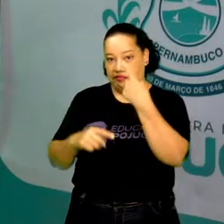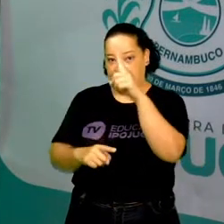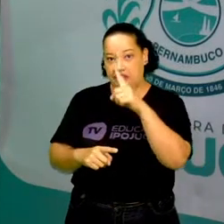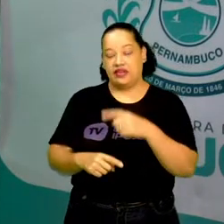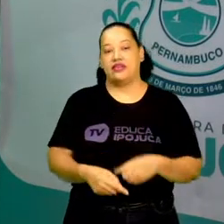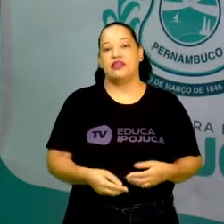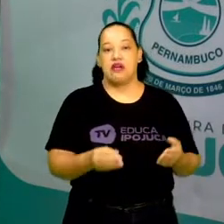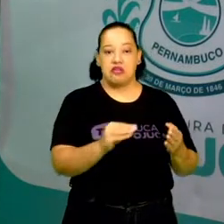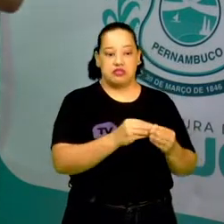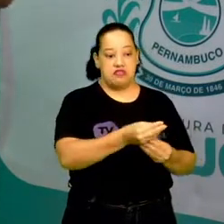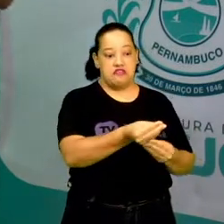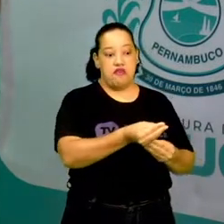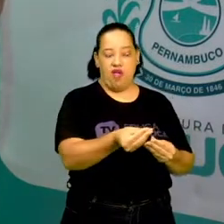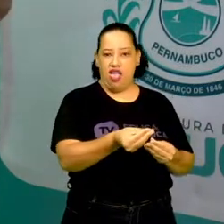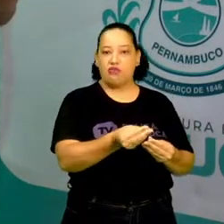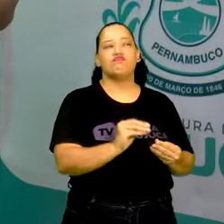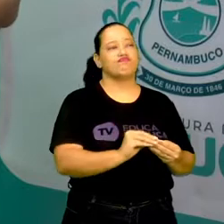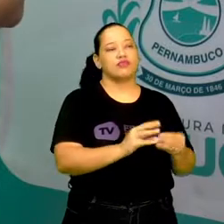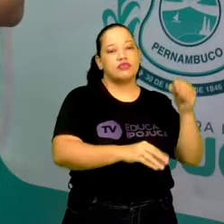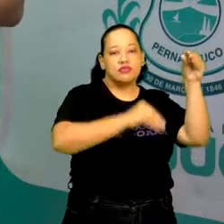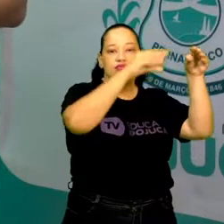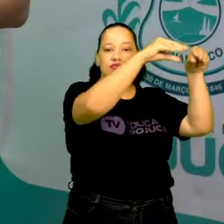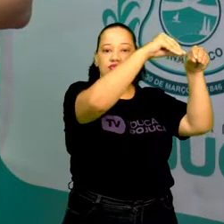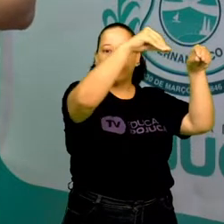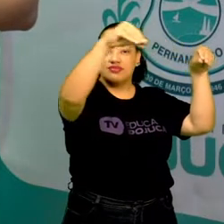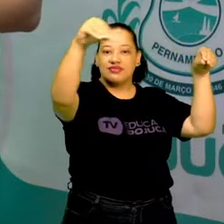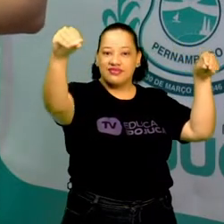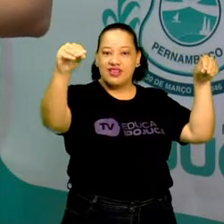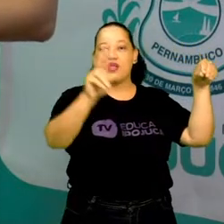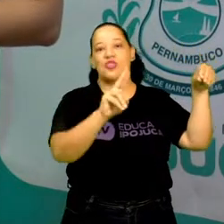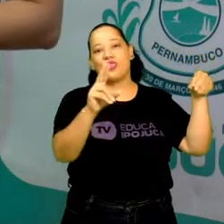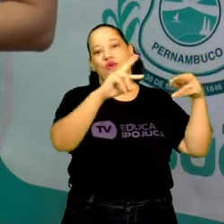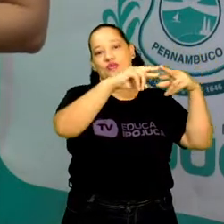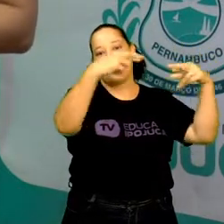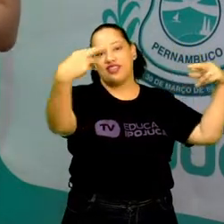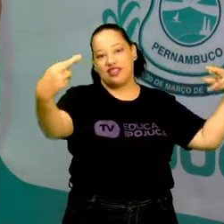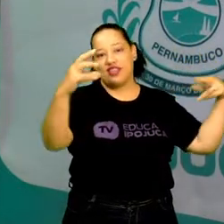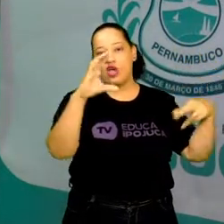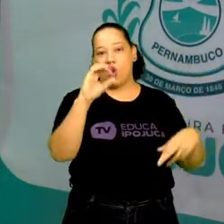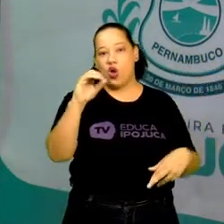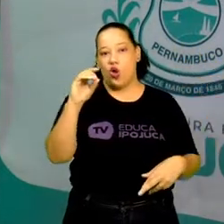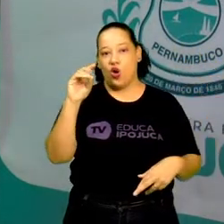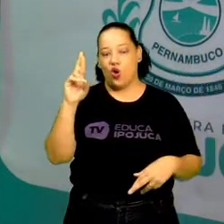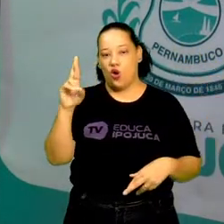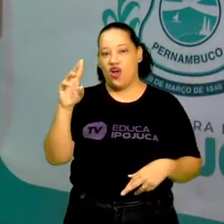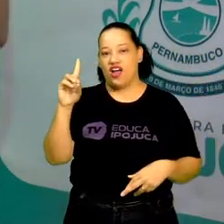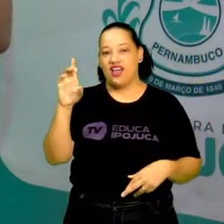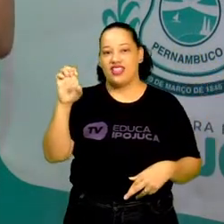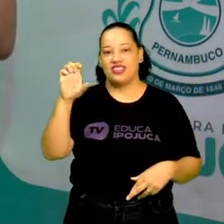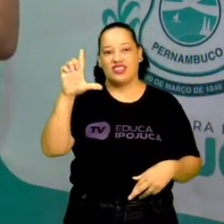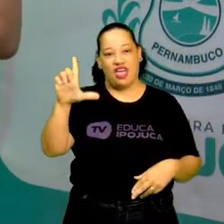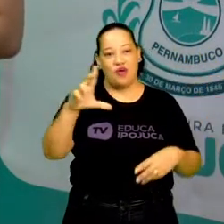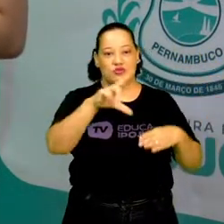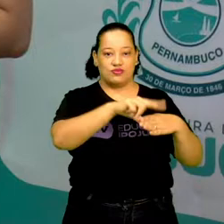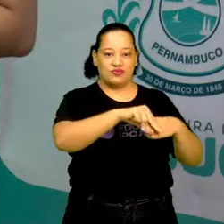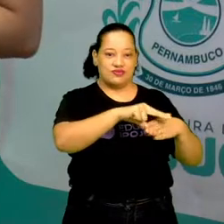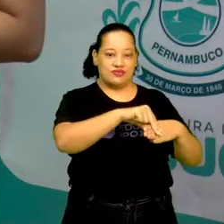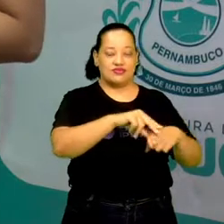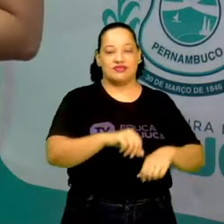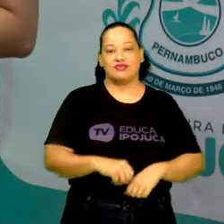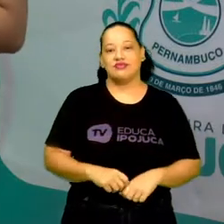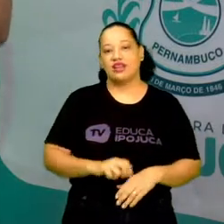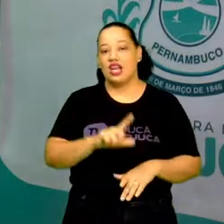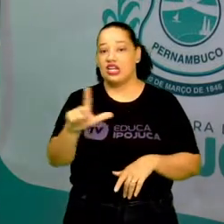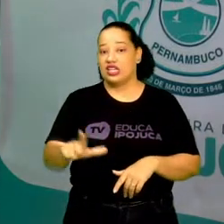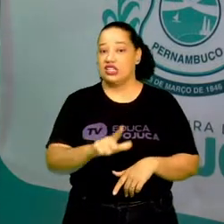pendurados em cordas para dar o nome de Cordel. Logo, fique sabendo que a literatura de Cordel